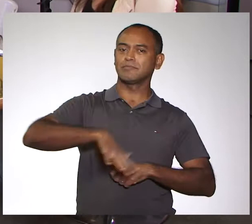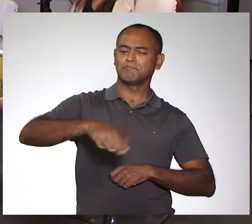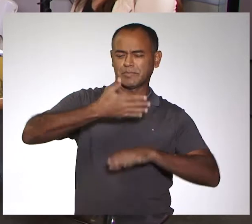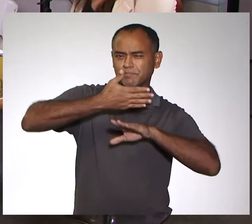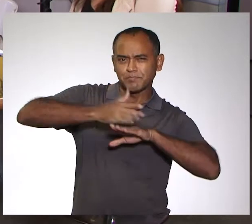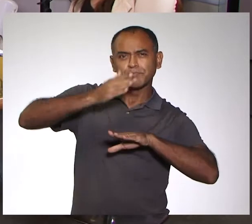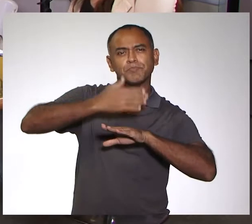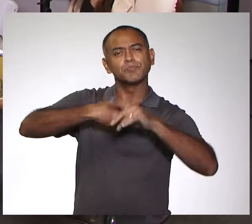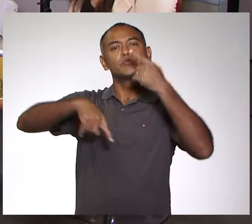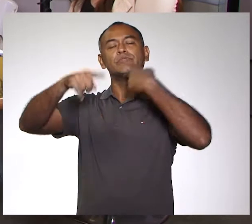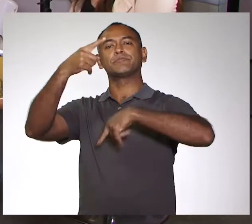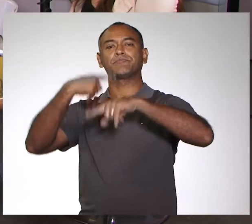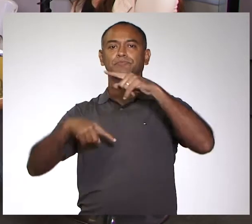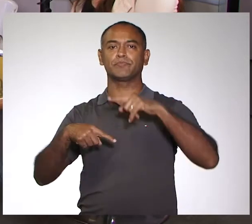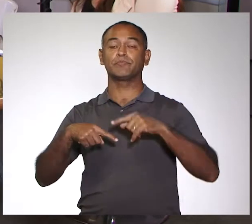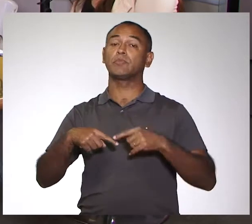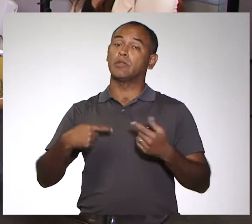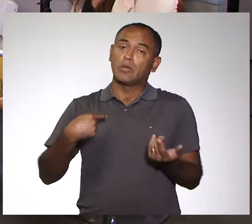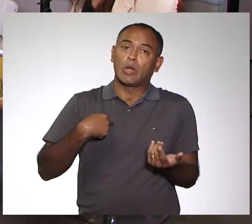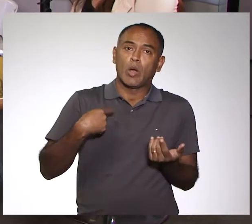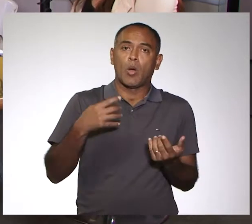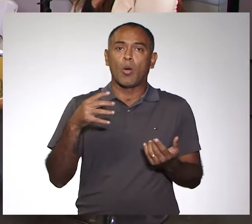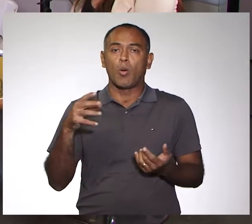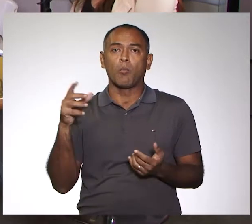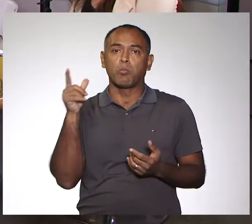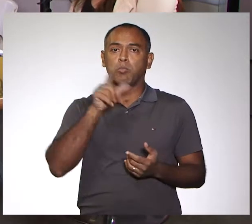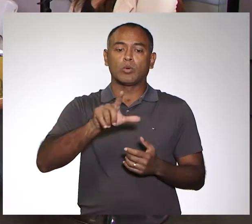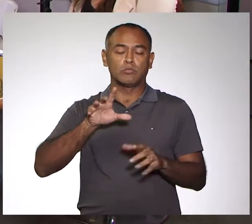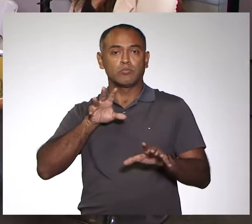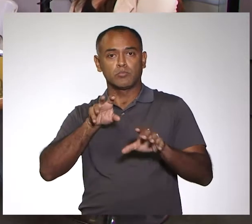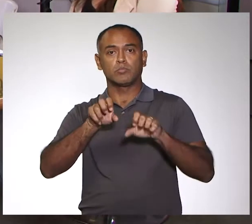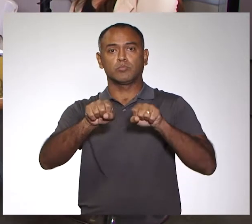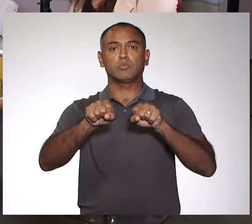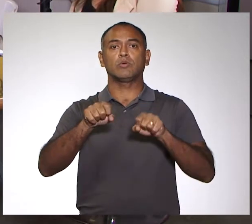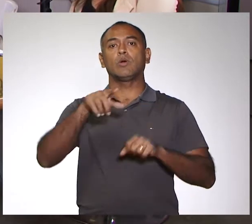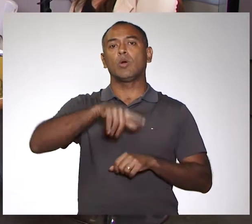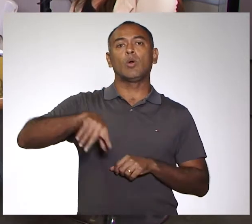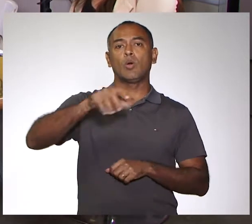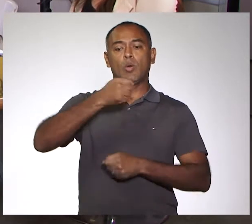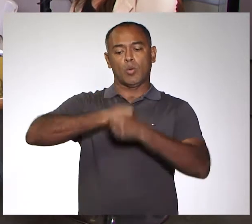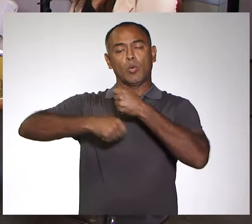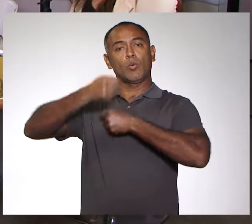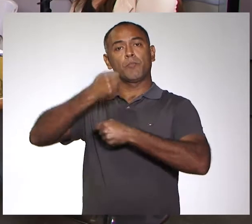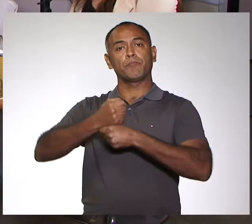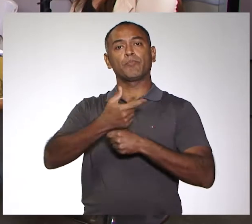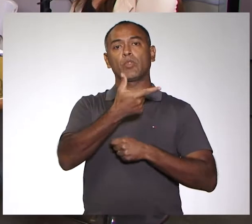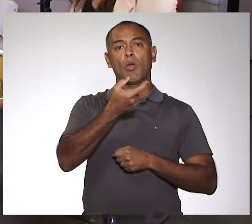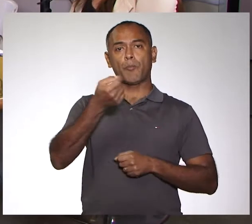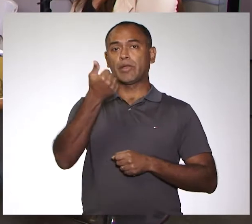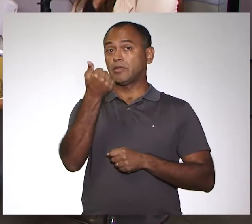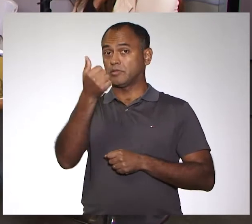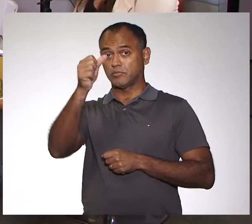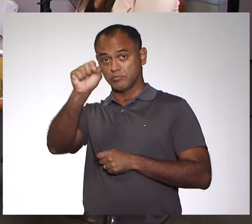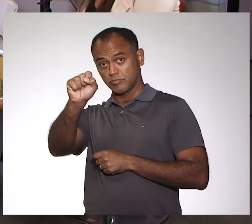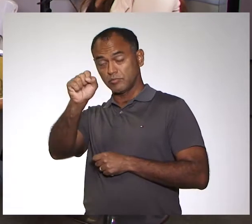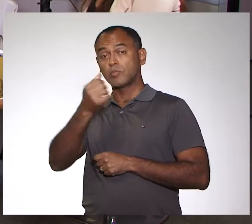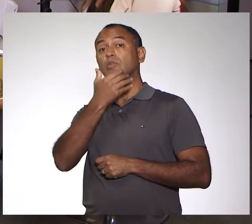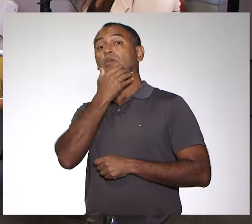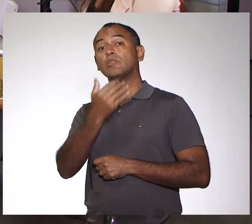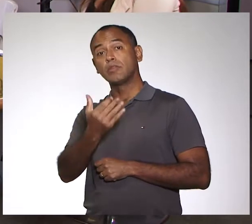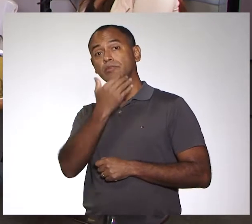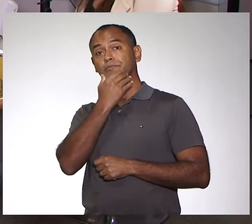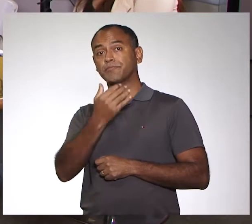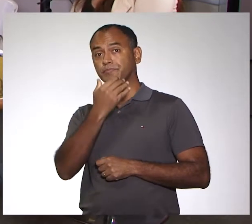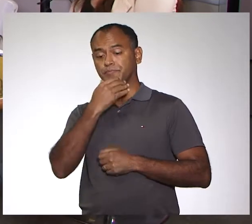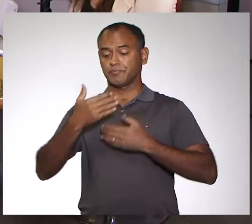necessidade. Eu assumi a coordenação desse projeto em 2018, dezembro de